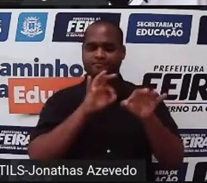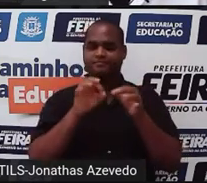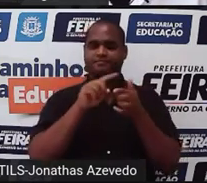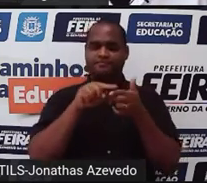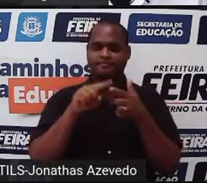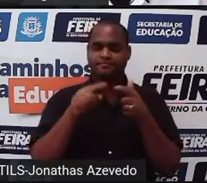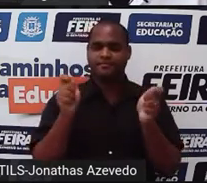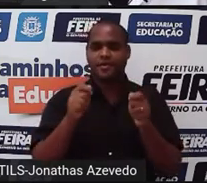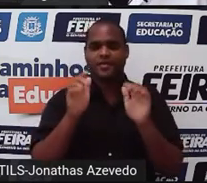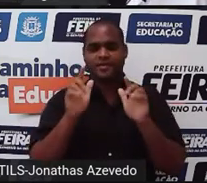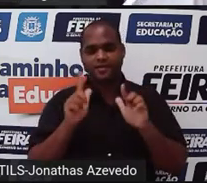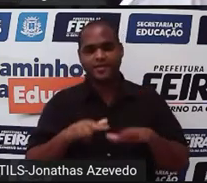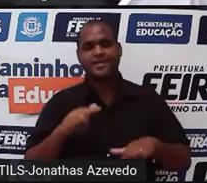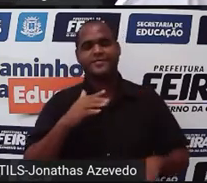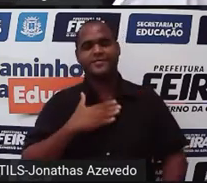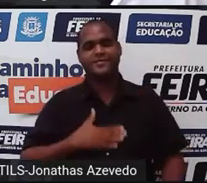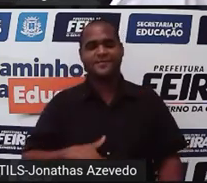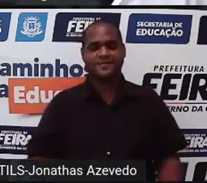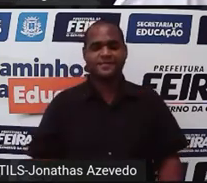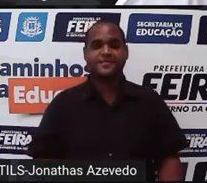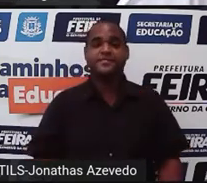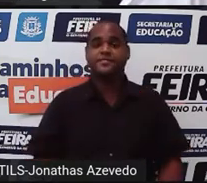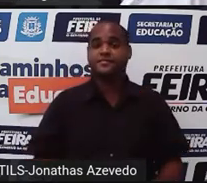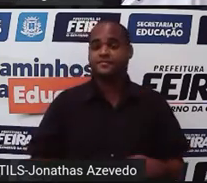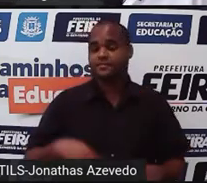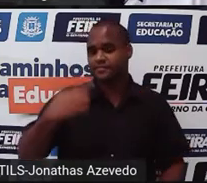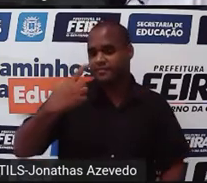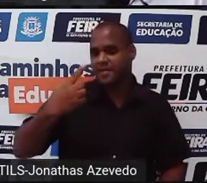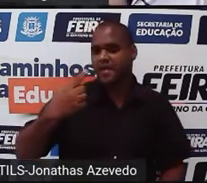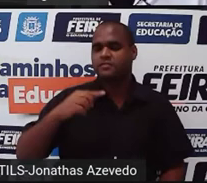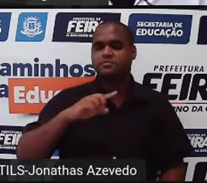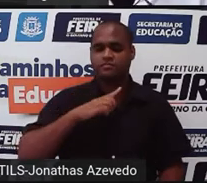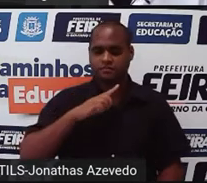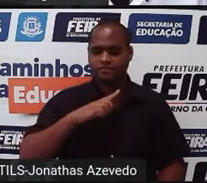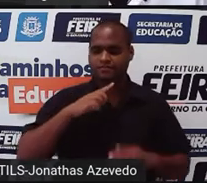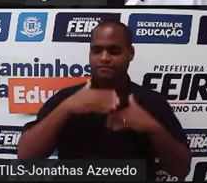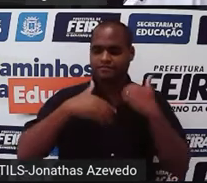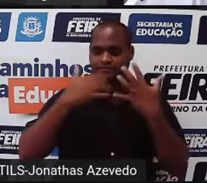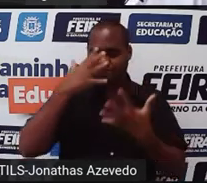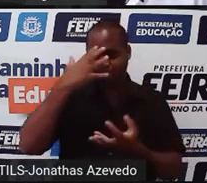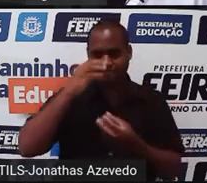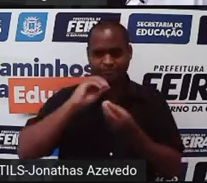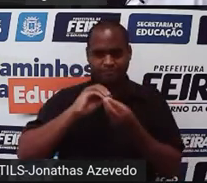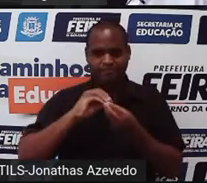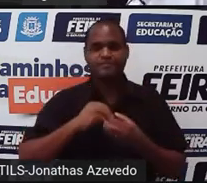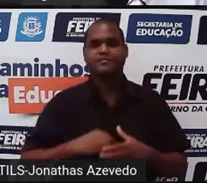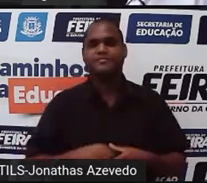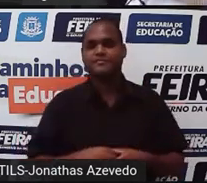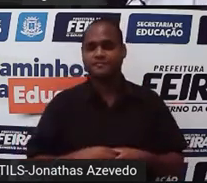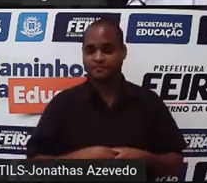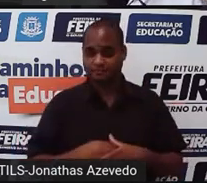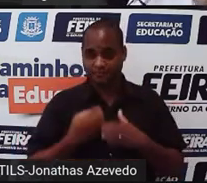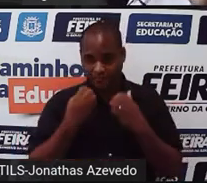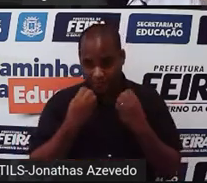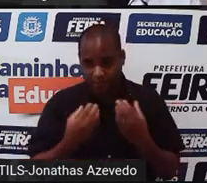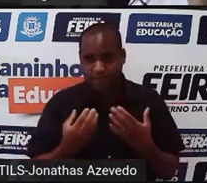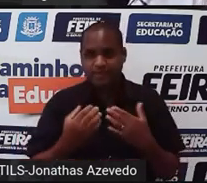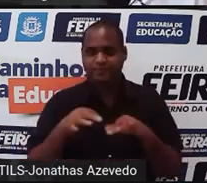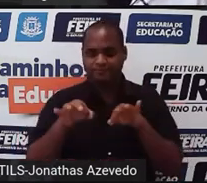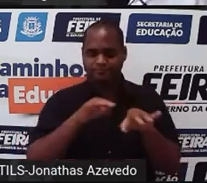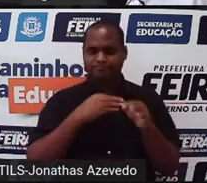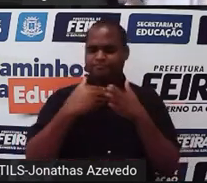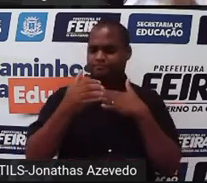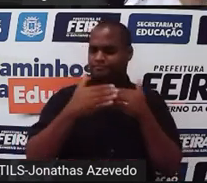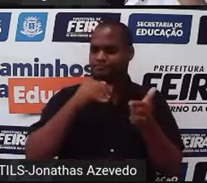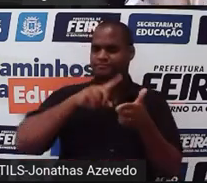tranquila. Beleza? Primeiro passo, a primeira etapa é a compreensão. Tá bom? Vai resolver qualquer